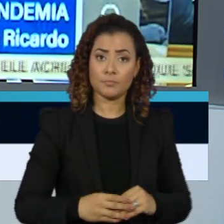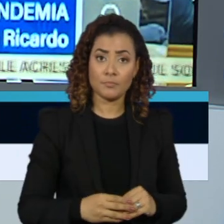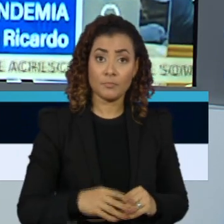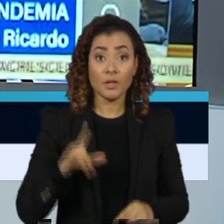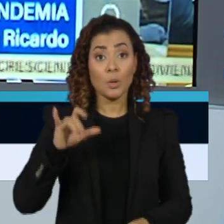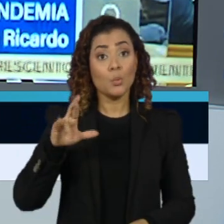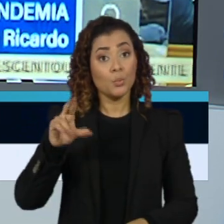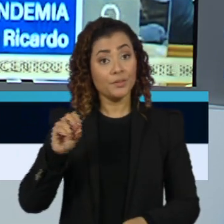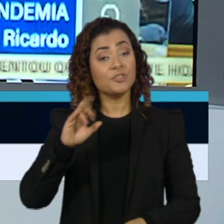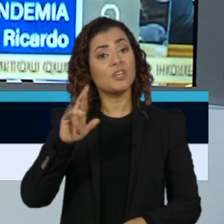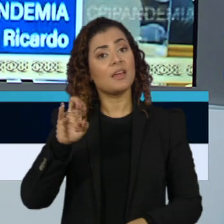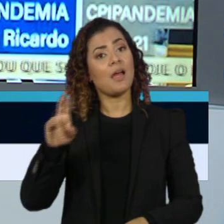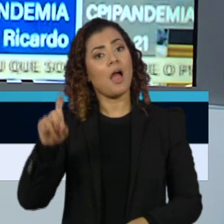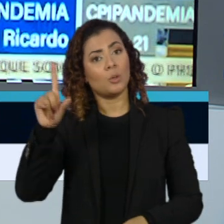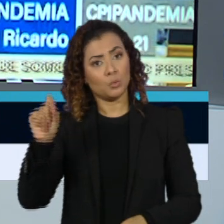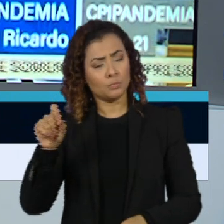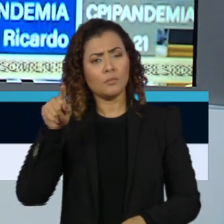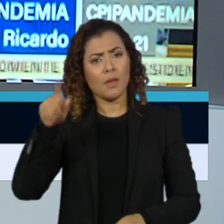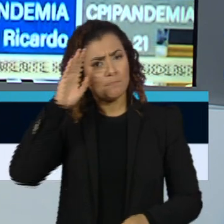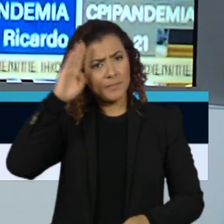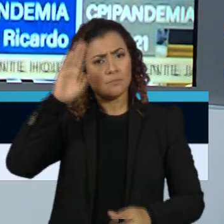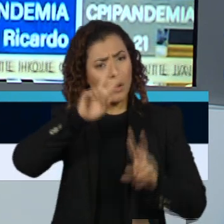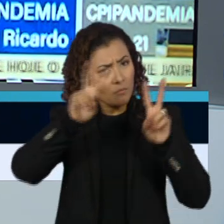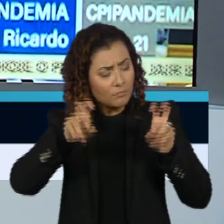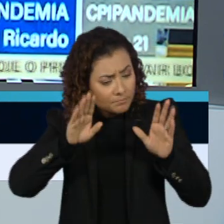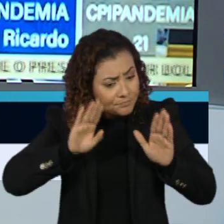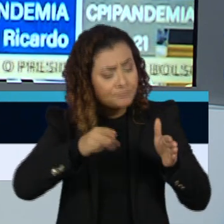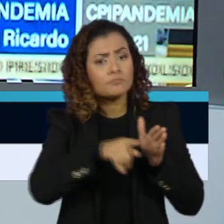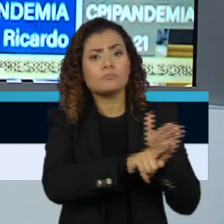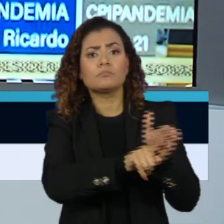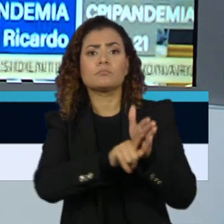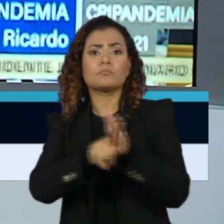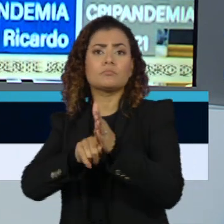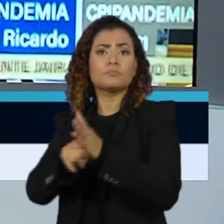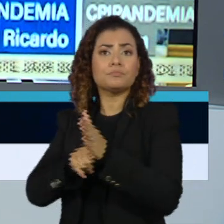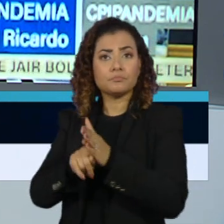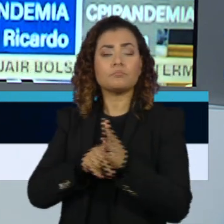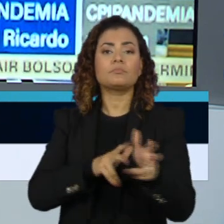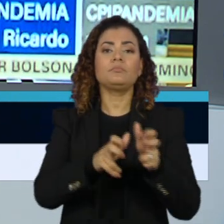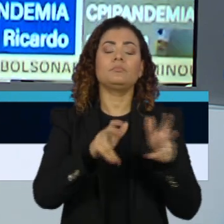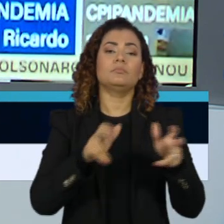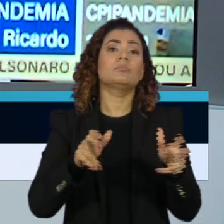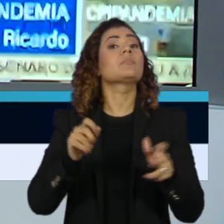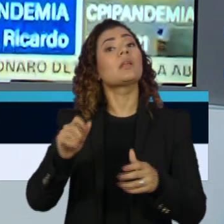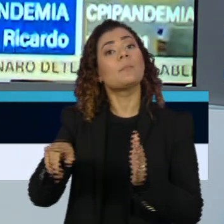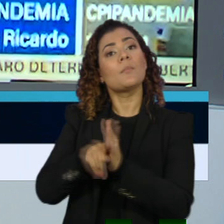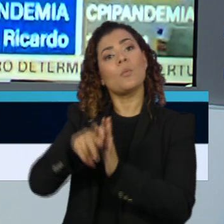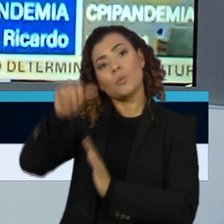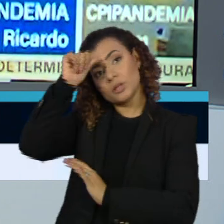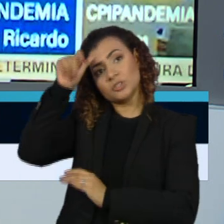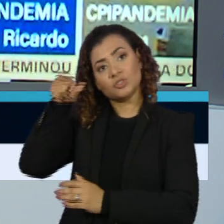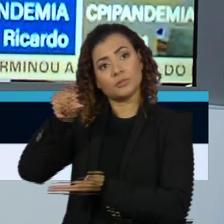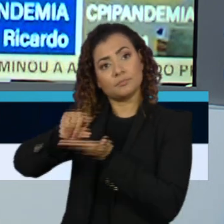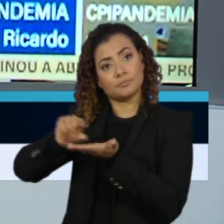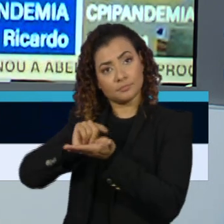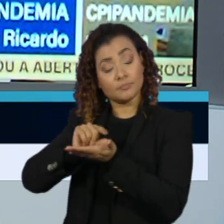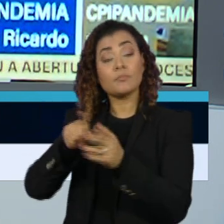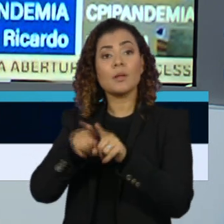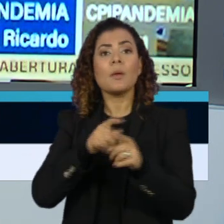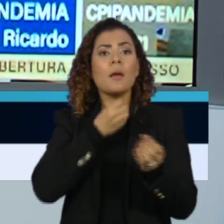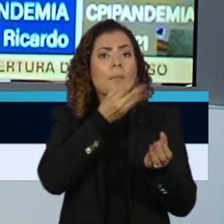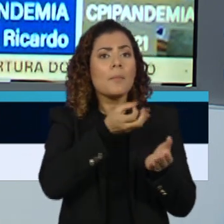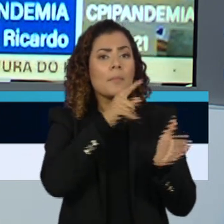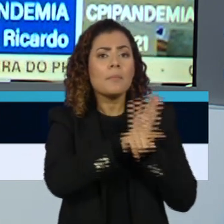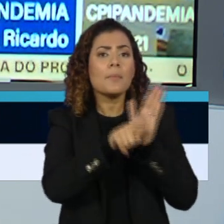Luiz Ricardo é peça central na investigação sobre o contrato de compra da vacina indiana Covaxin. No interrogatório, ele explicou